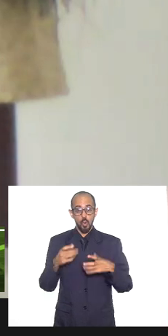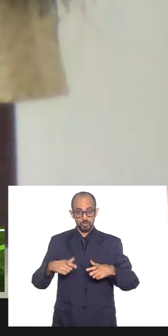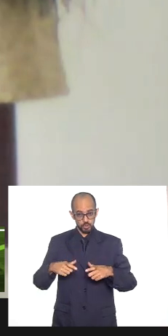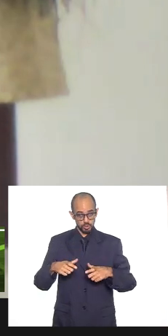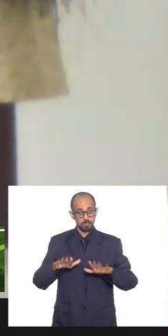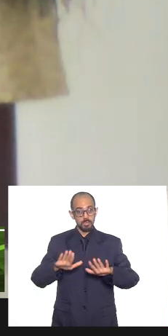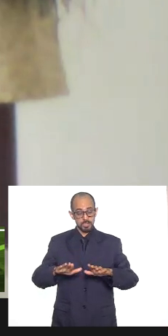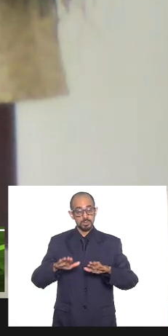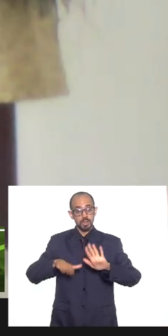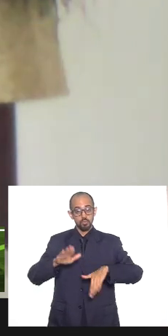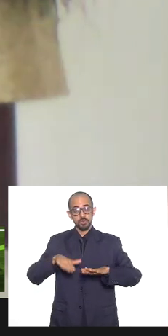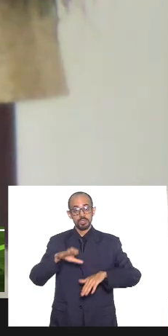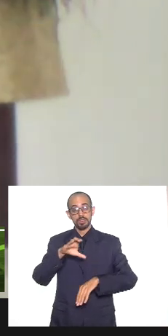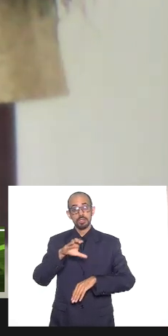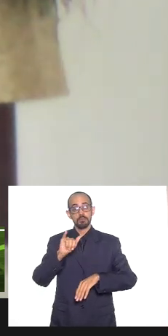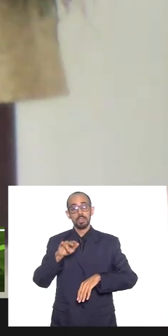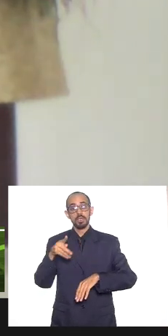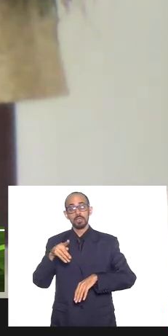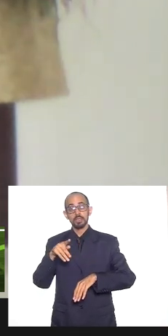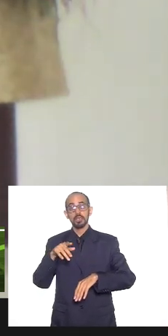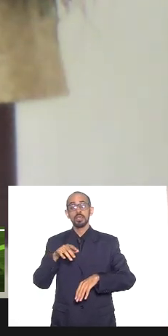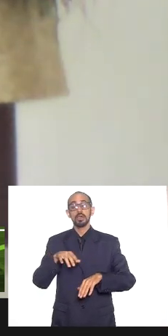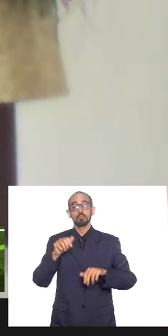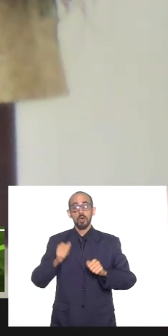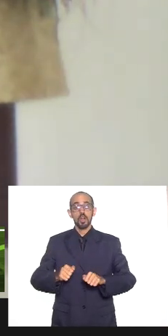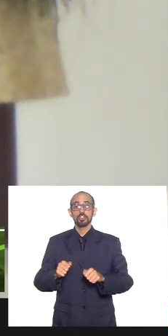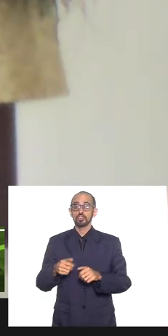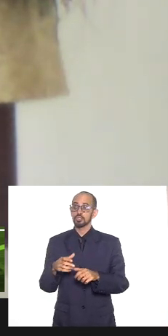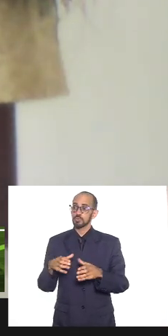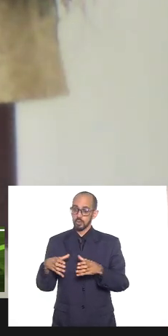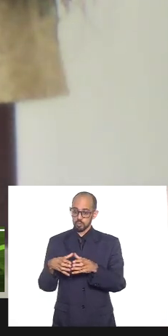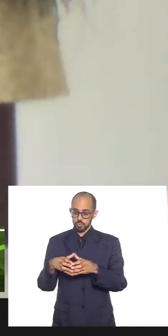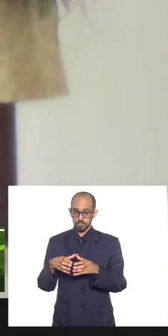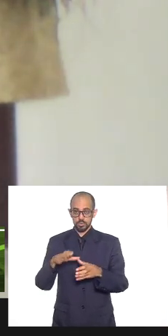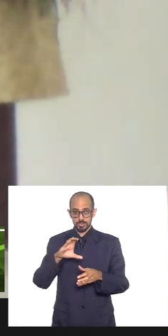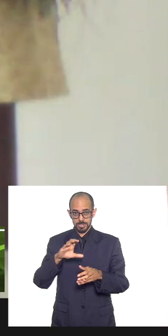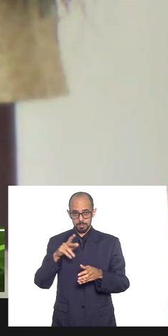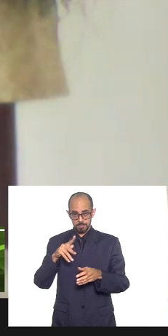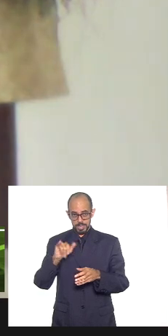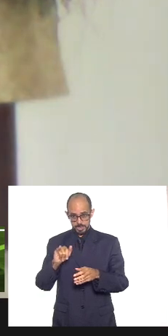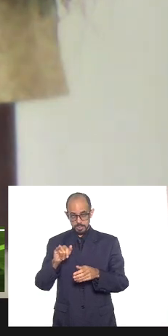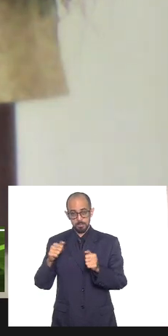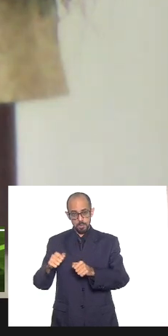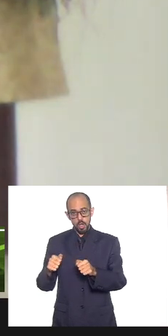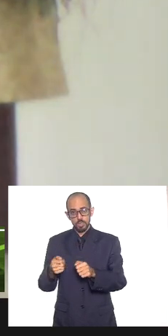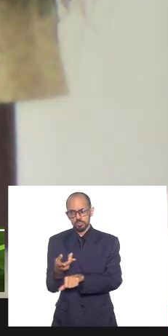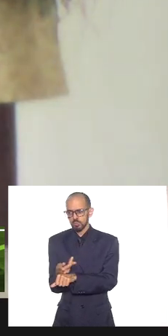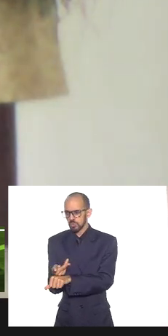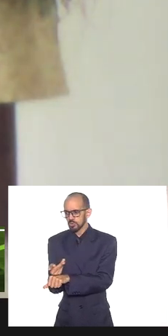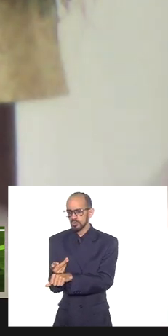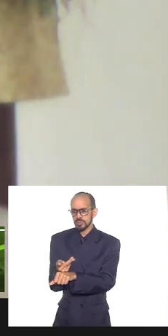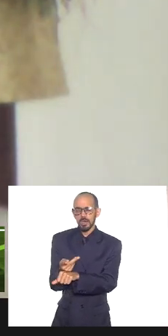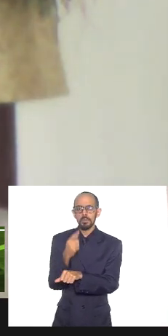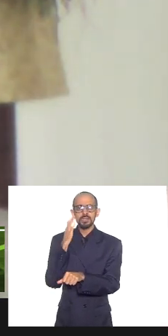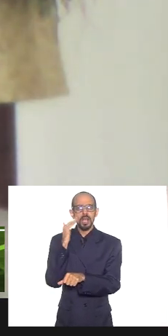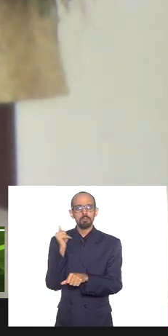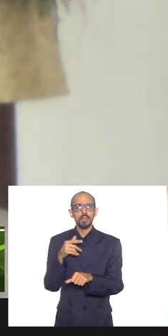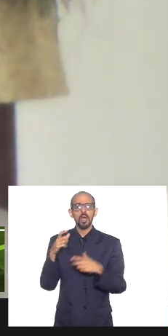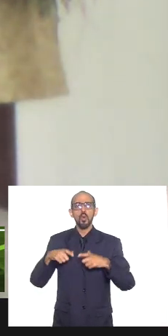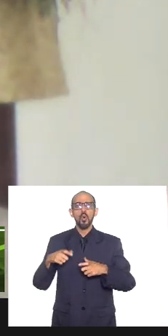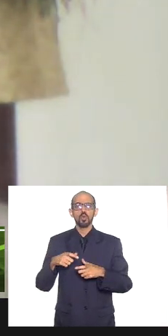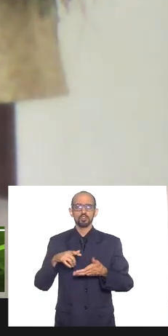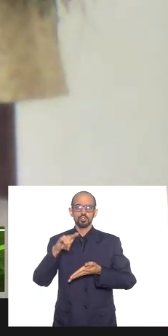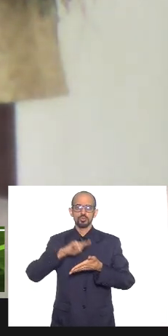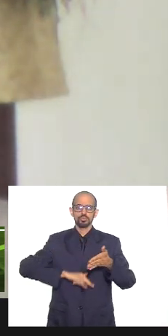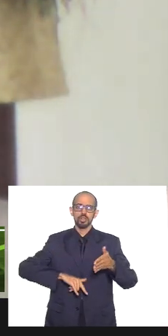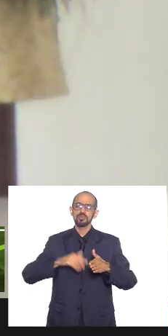buscar esse dossiê, saber aonde é que ele se encontra, eu sei que ele foi